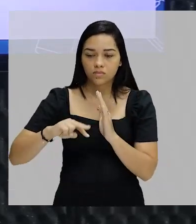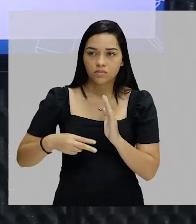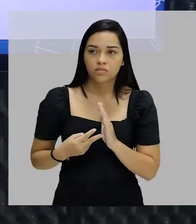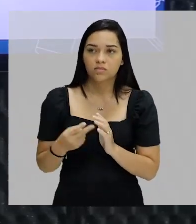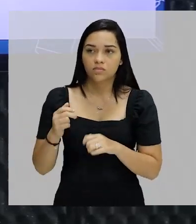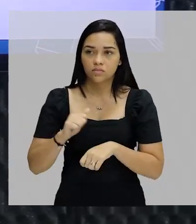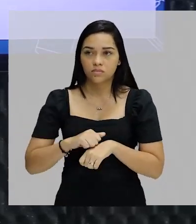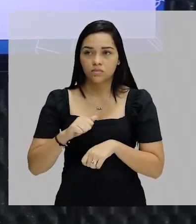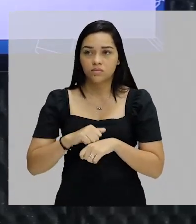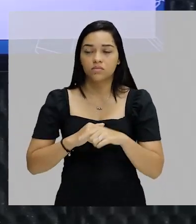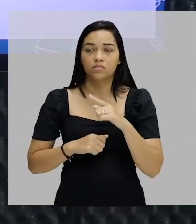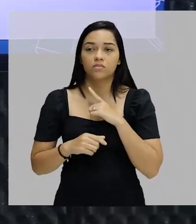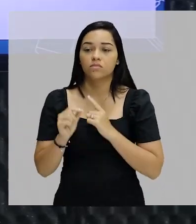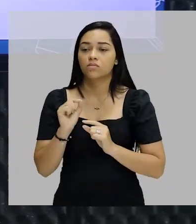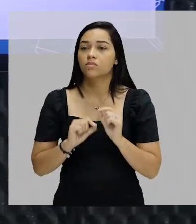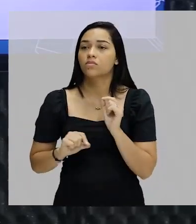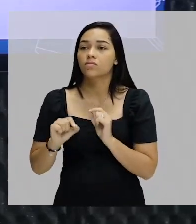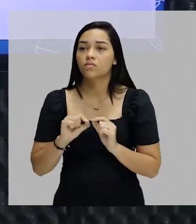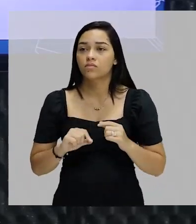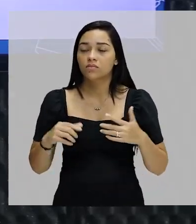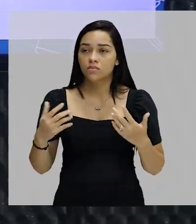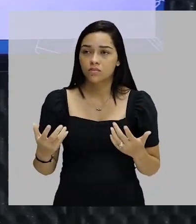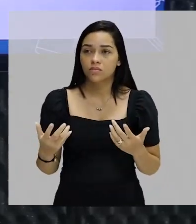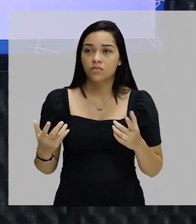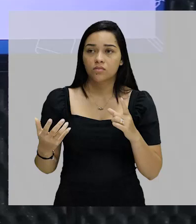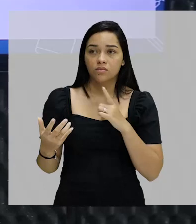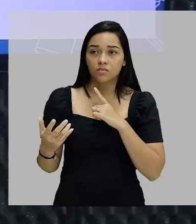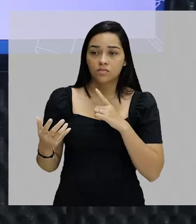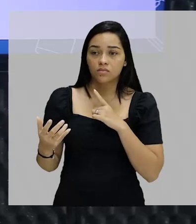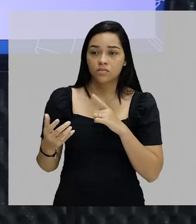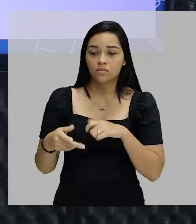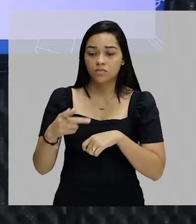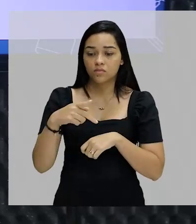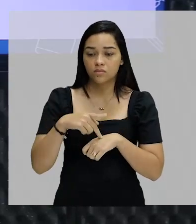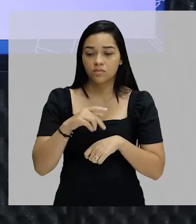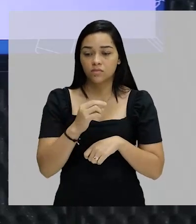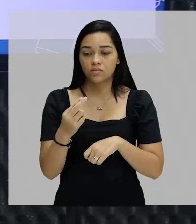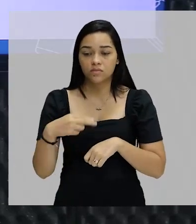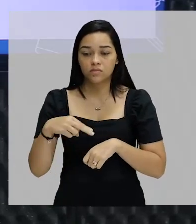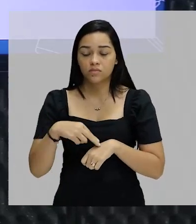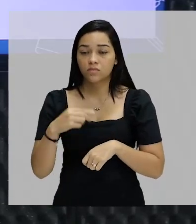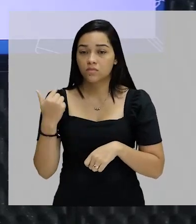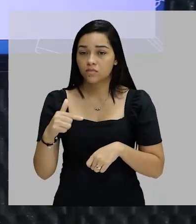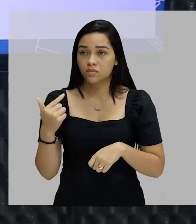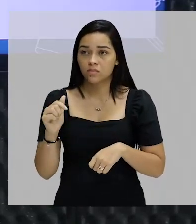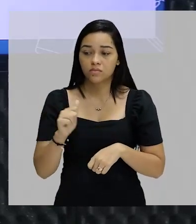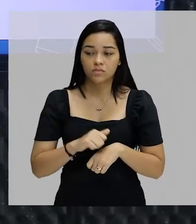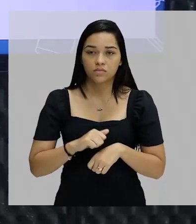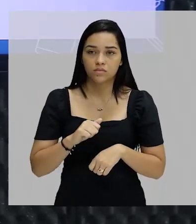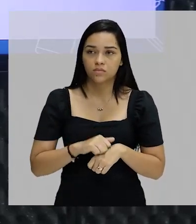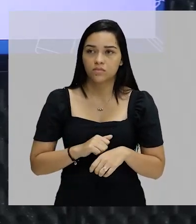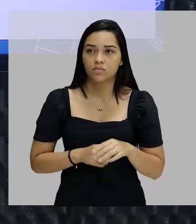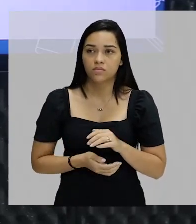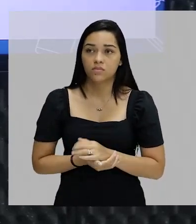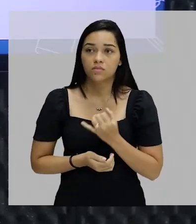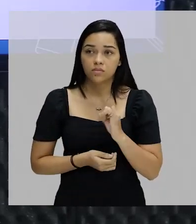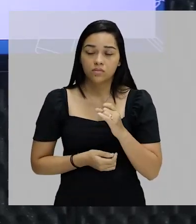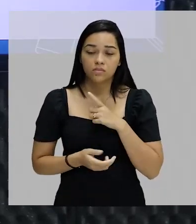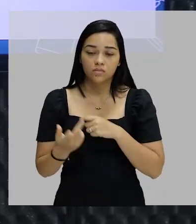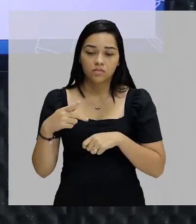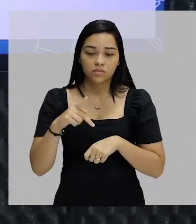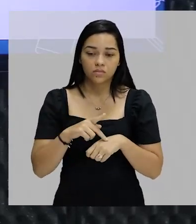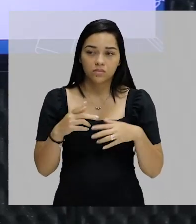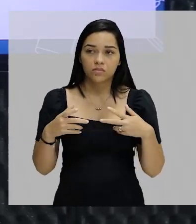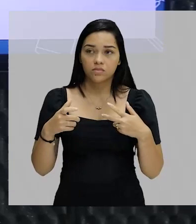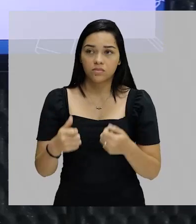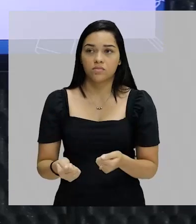existe a possibilidade de se considerar que determinado país ou nação não tem a pobreza. Se existe um país onde